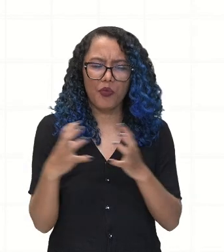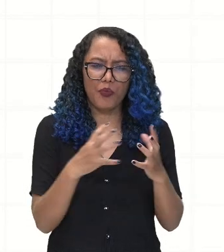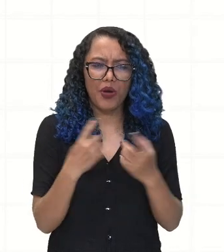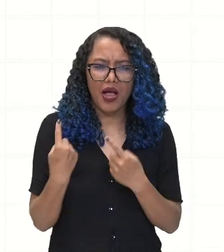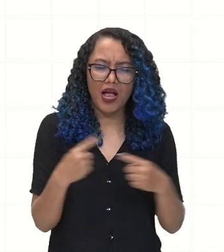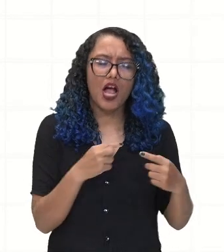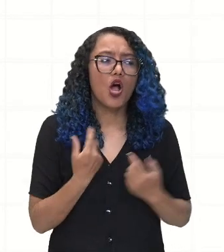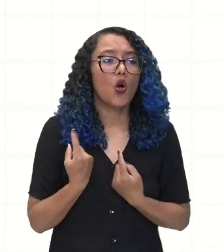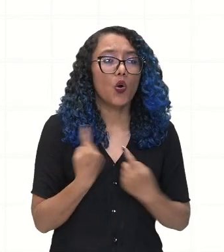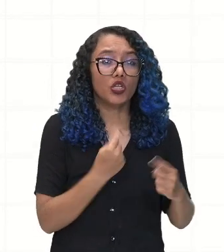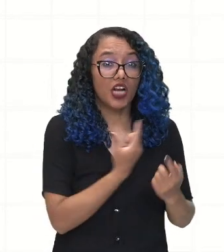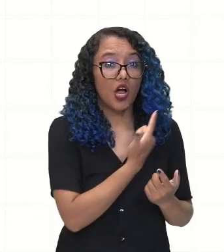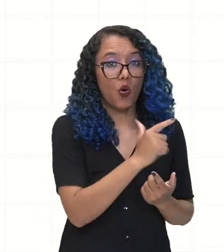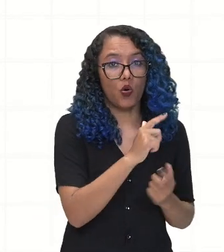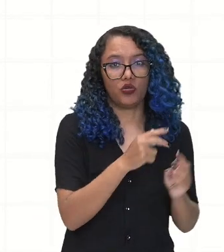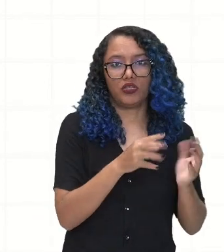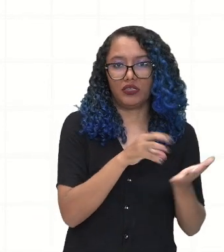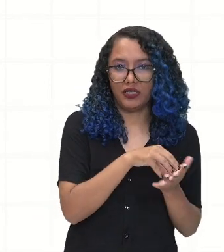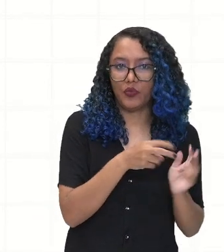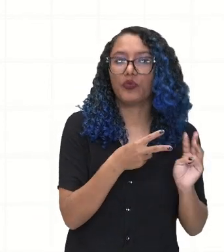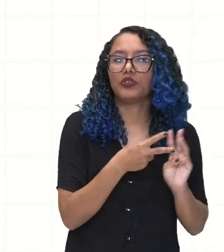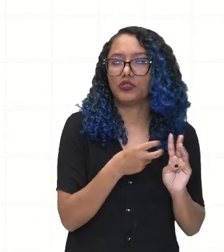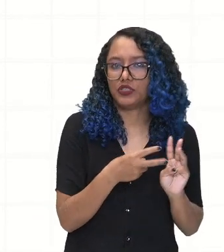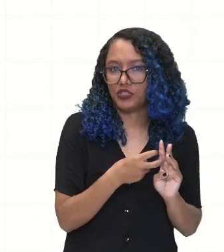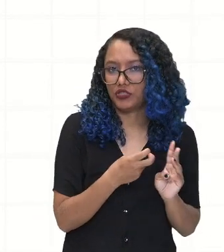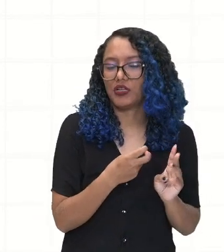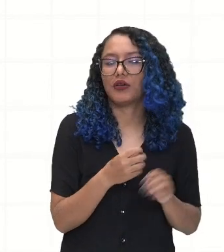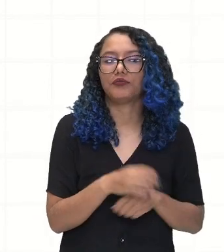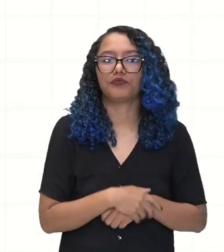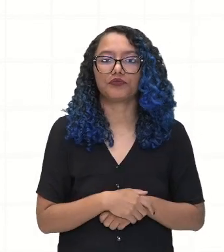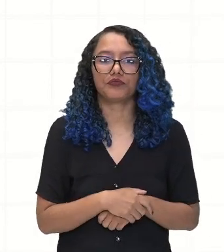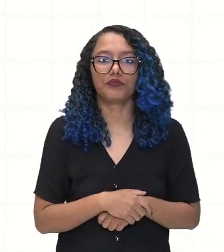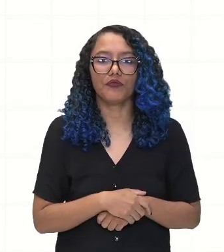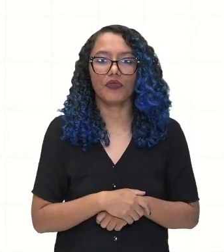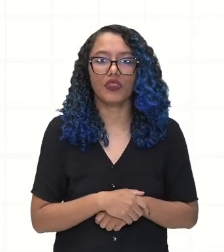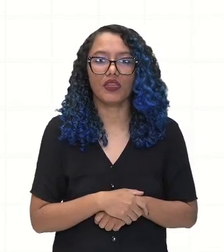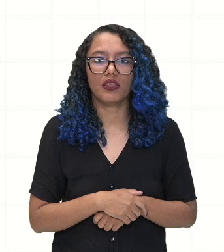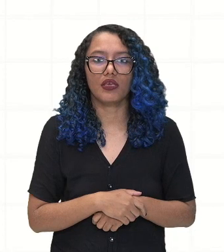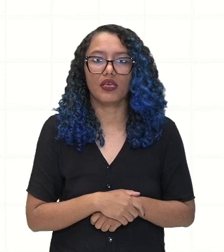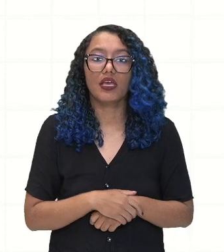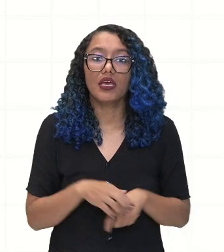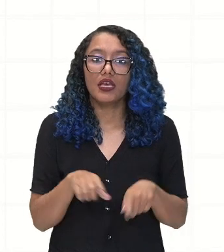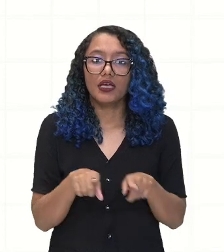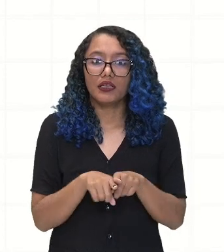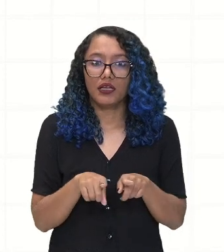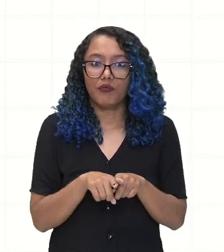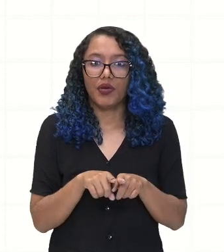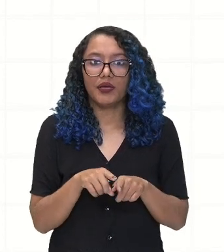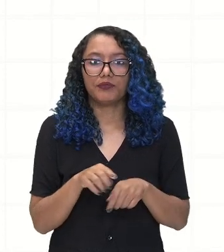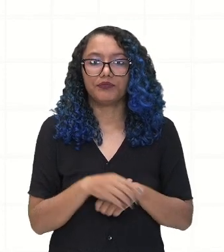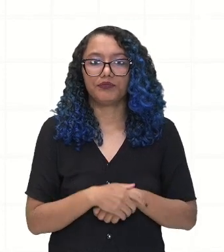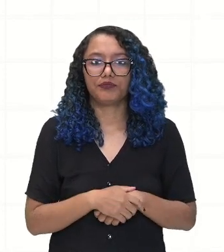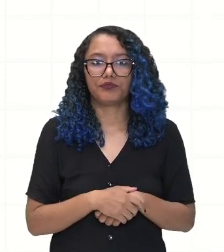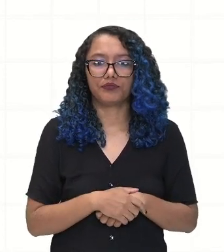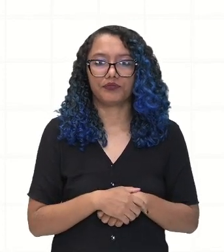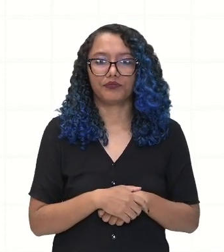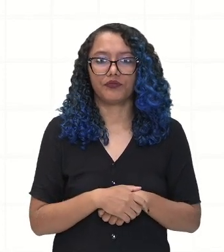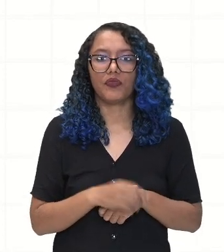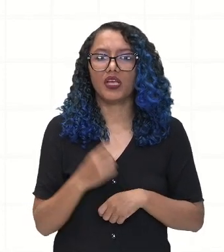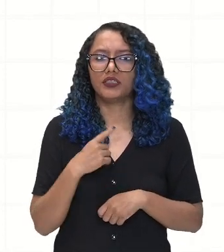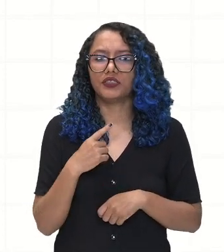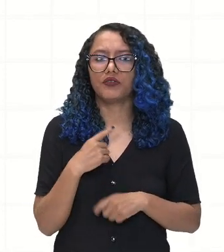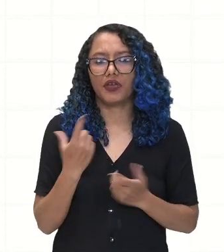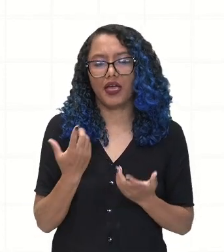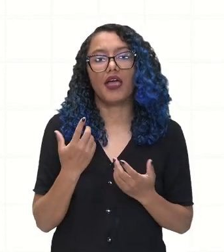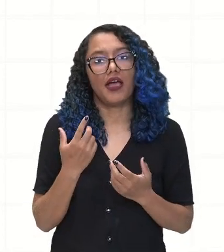vai ser fundamental para a conquista e colonização de um território hostil. Então, aqui nós temos